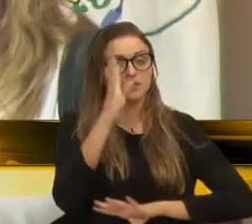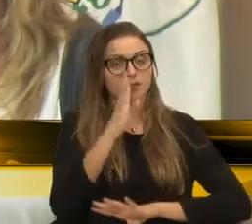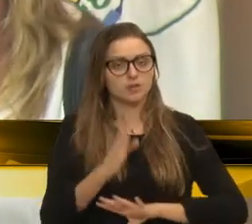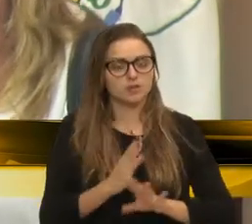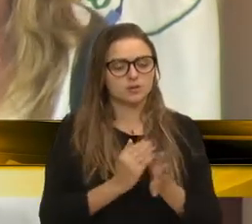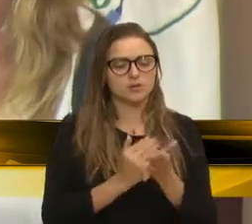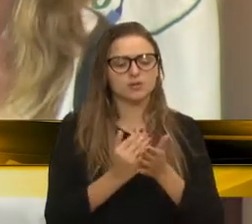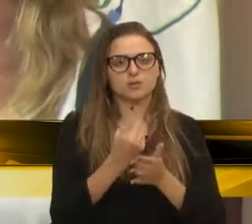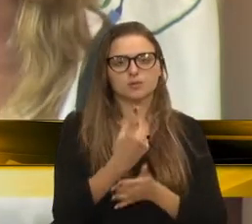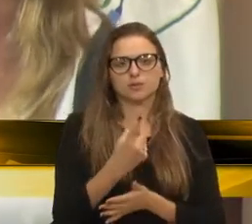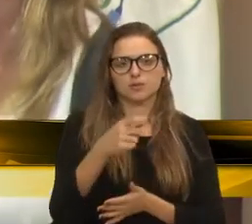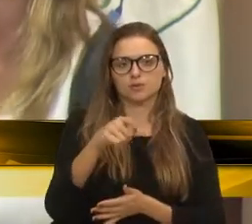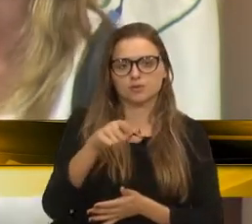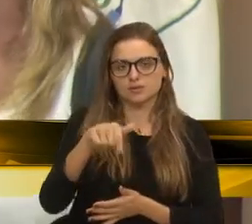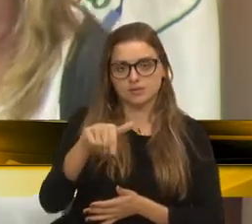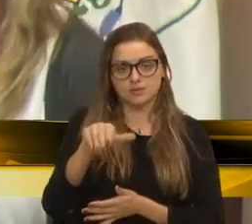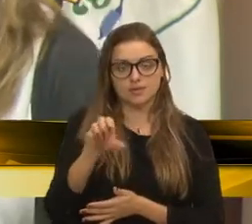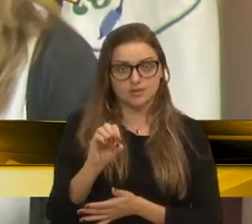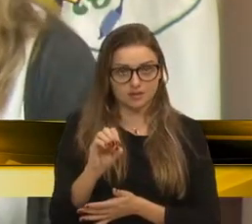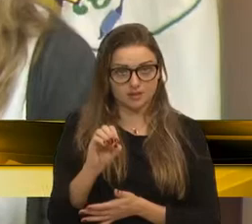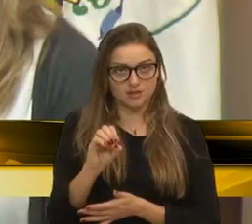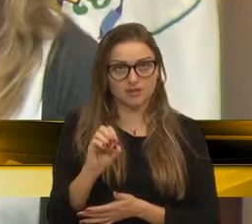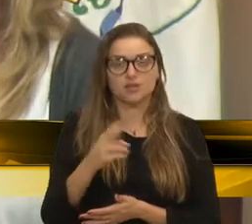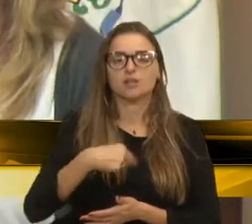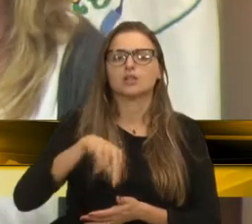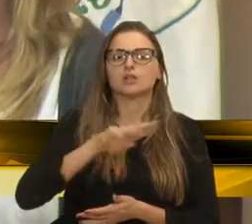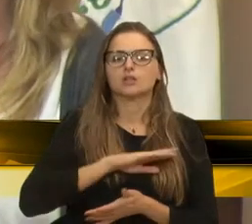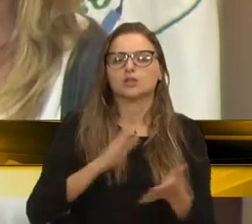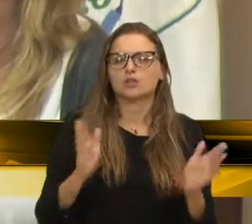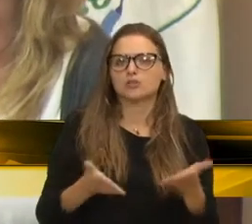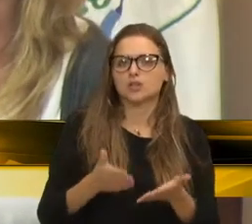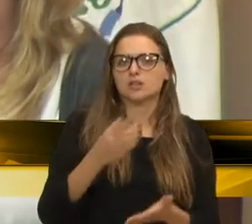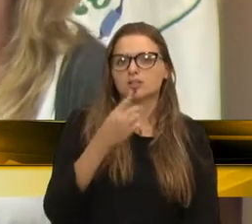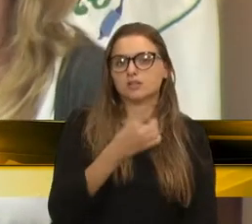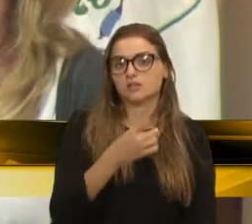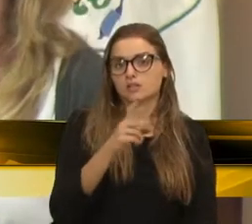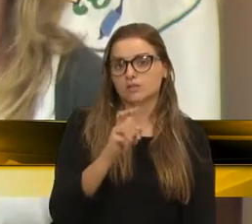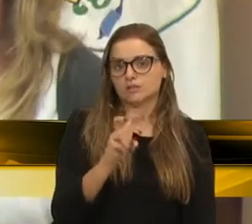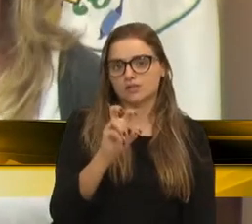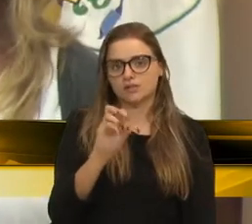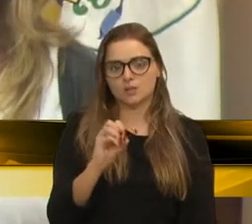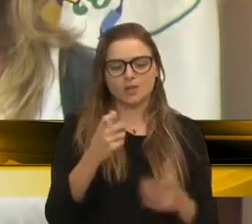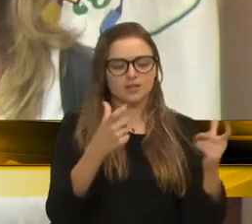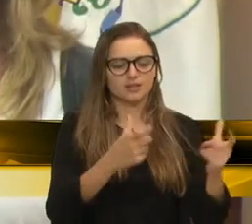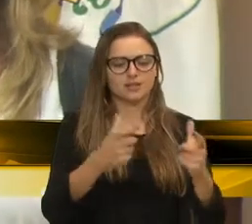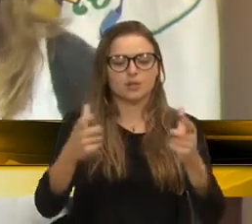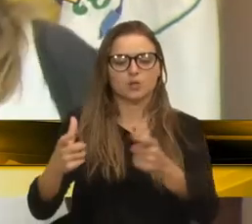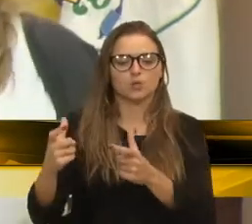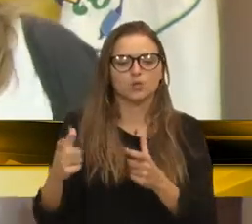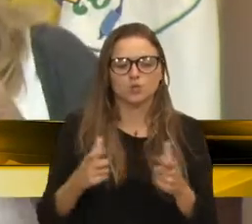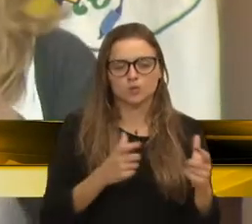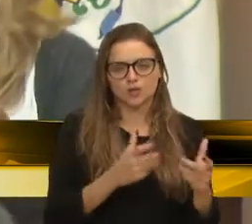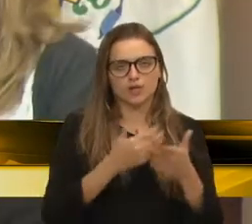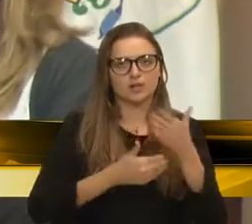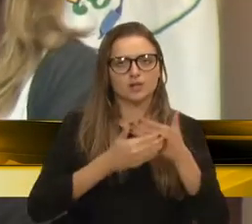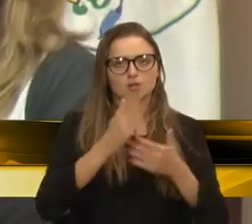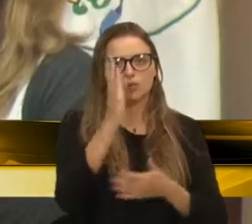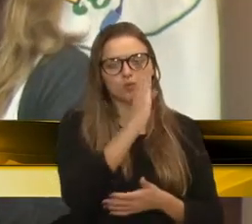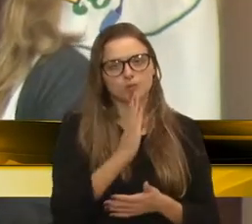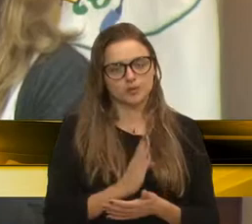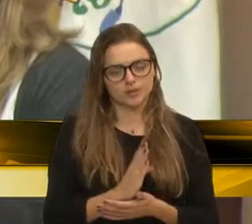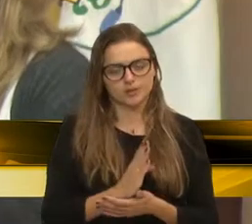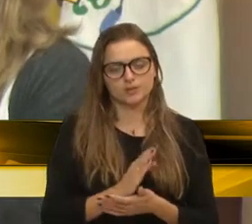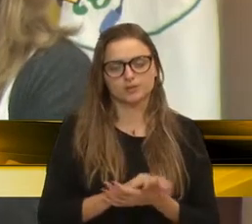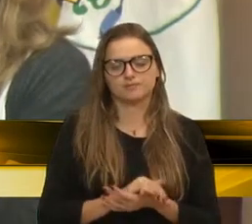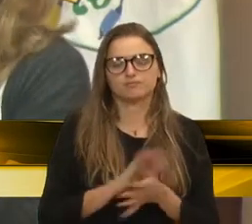1970. Nós já temos 150 unidades no Brasil como um todo,